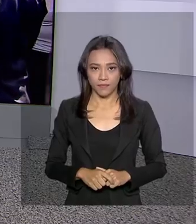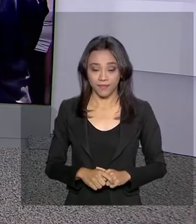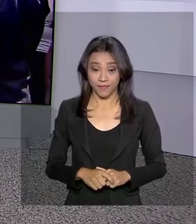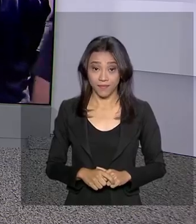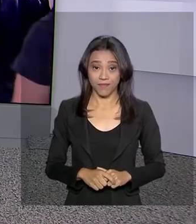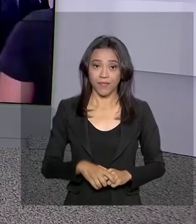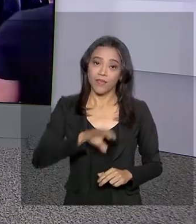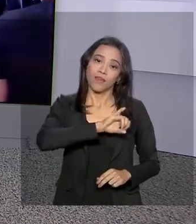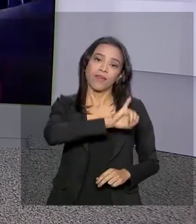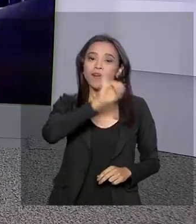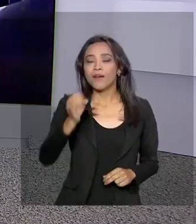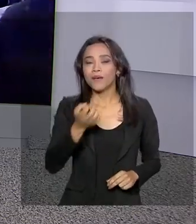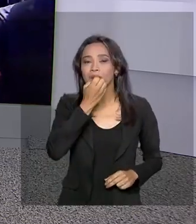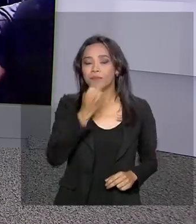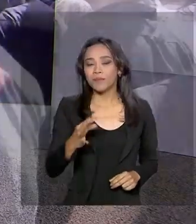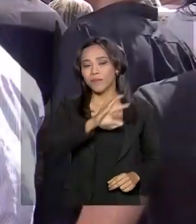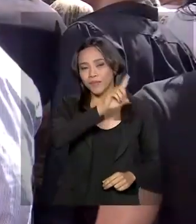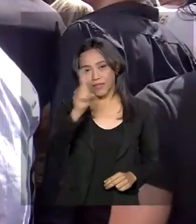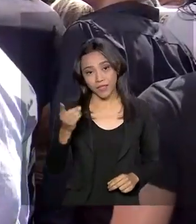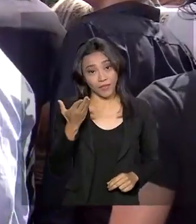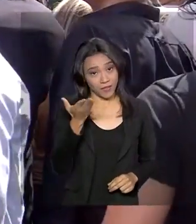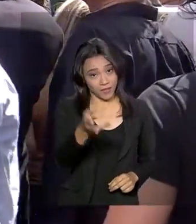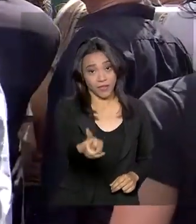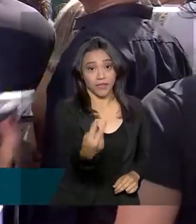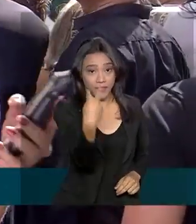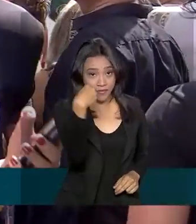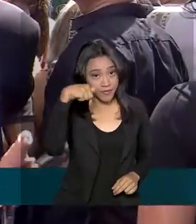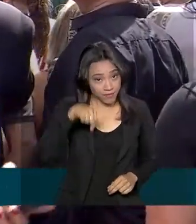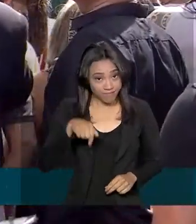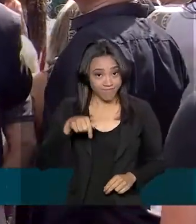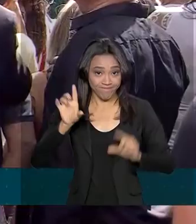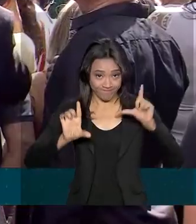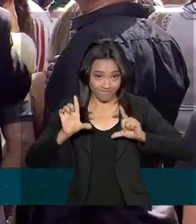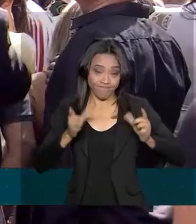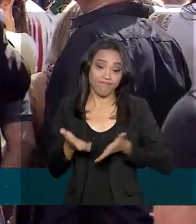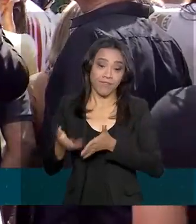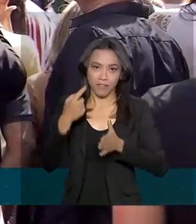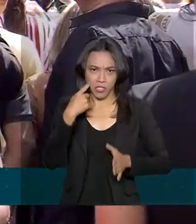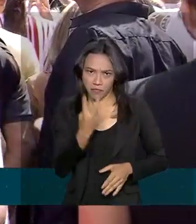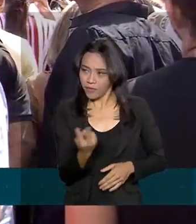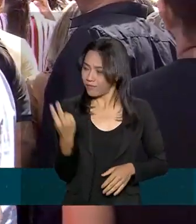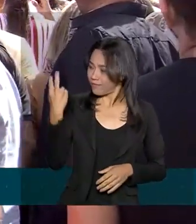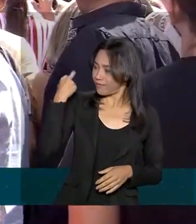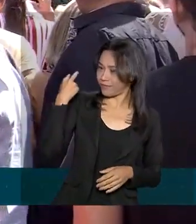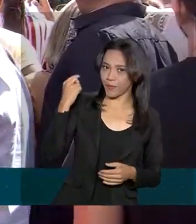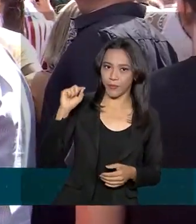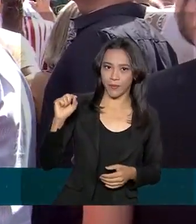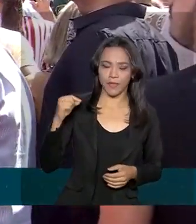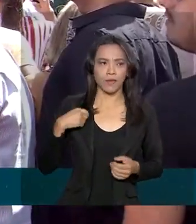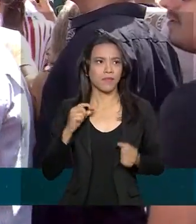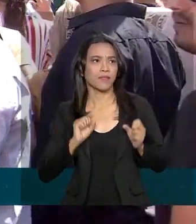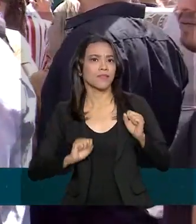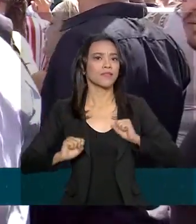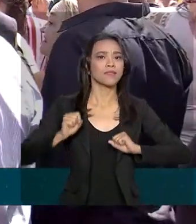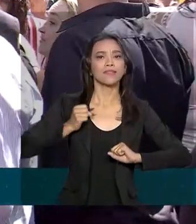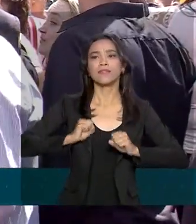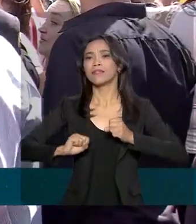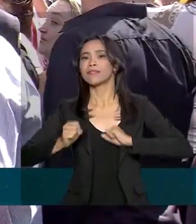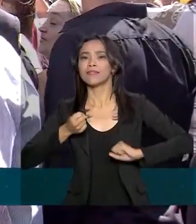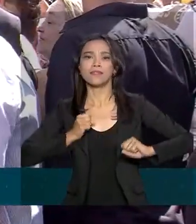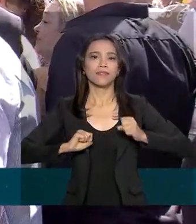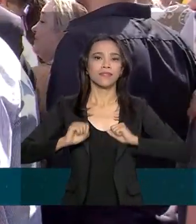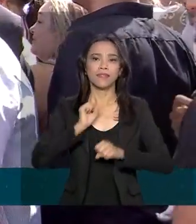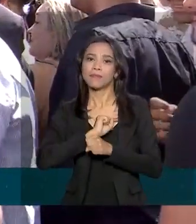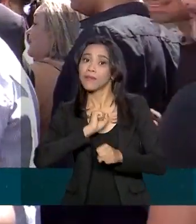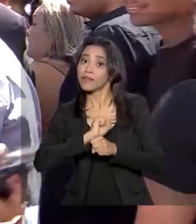Olá, Renata. Bom dia para você. Bom dia para você que acompanha a TV Brasil. Como vocês podem ver aqui atrás de mim, a expectativa é bem grande para a chegada do